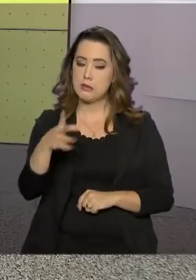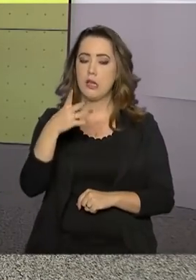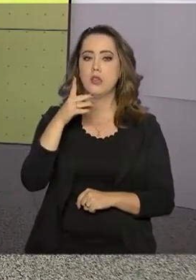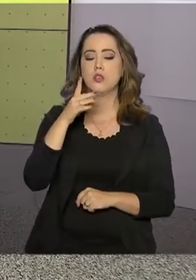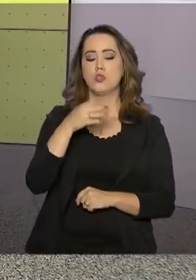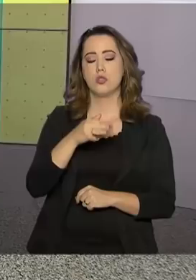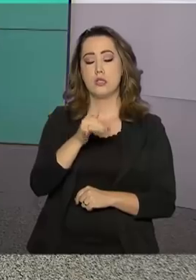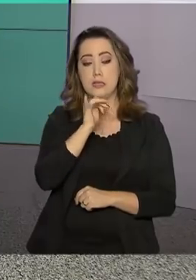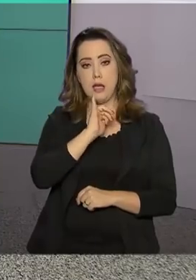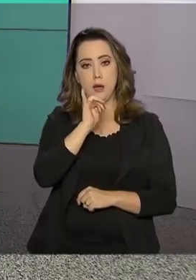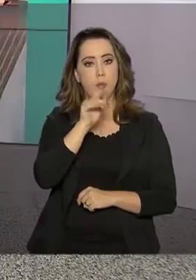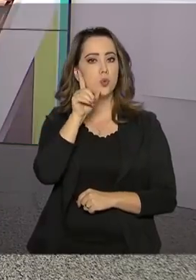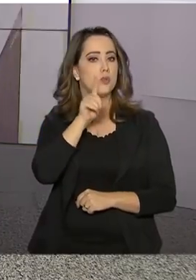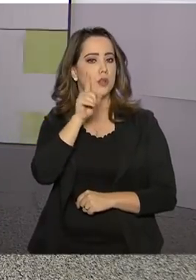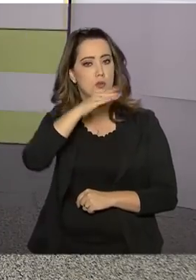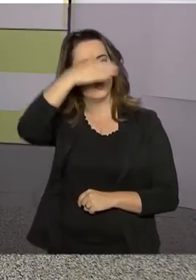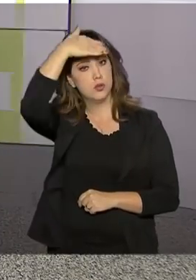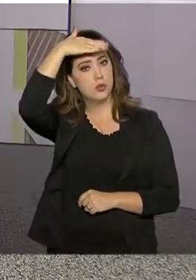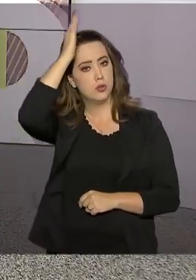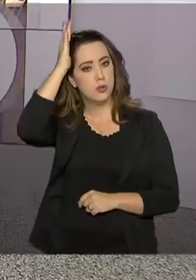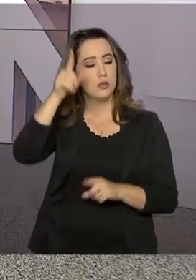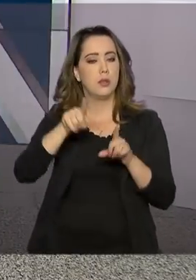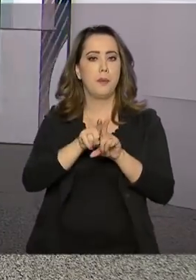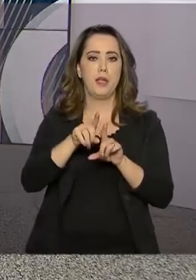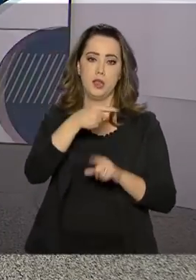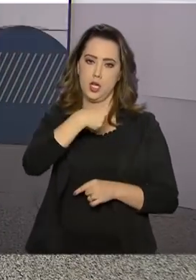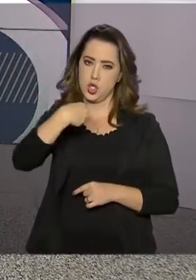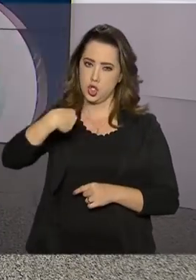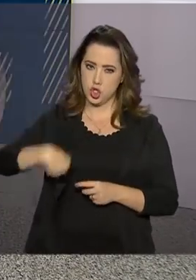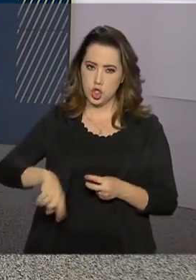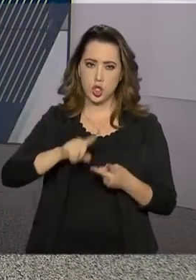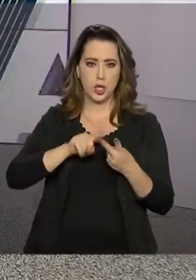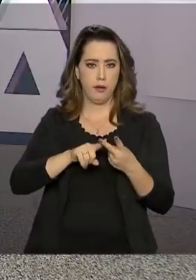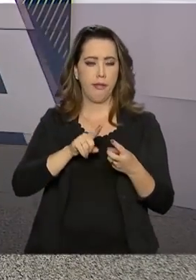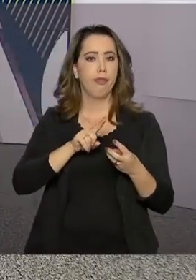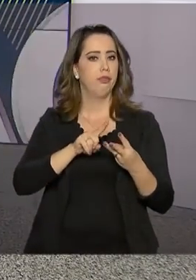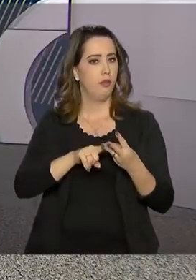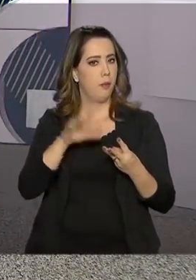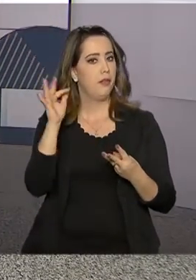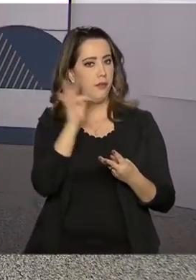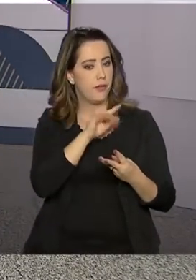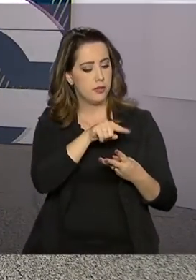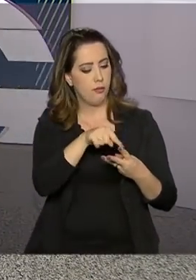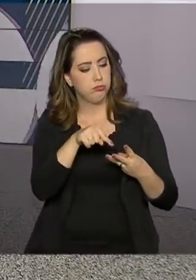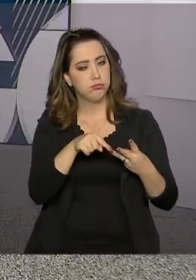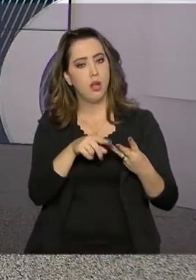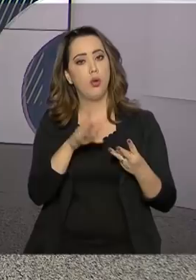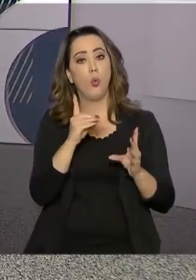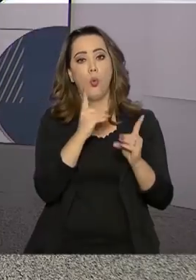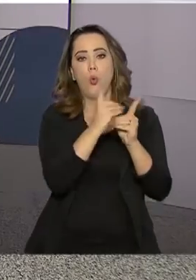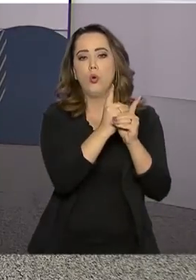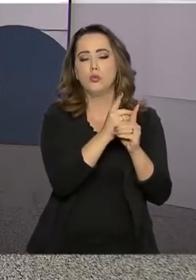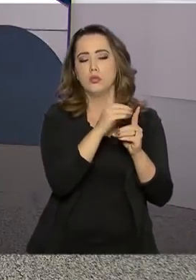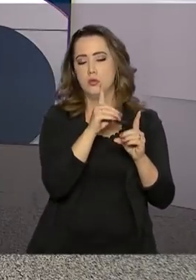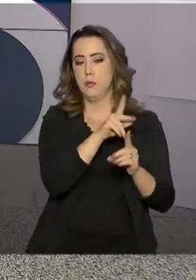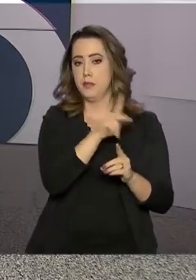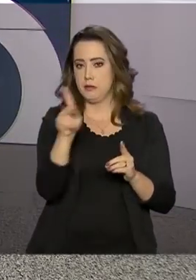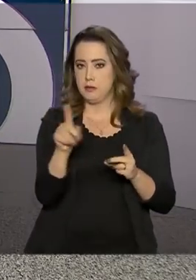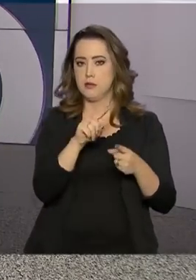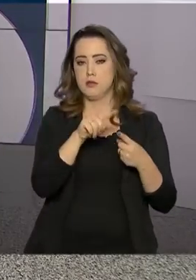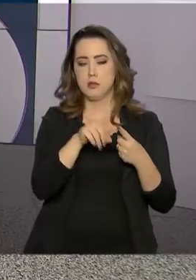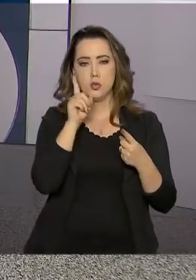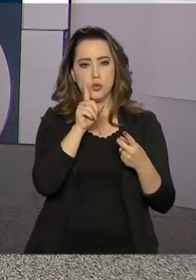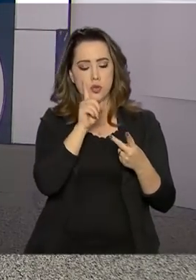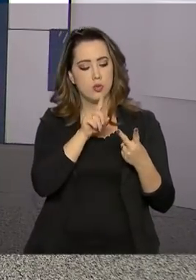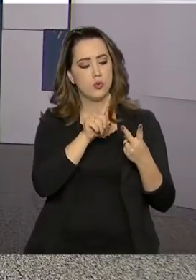chinês, Xi Jinping e também com Emmanuel Macron, da França. Em conversa com a imprensa, Bolsonaro disse que o Brasil não tem